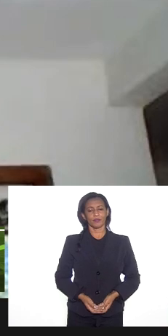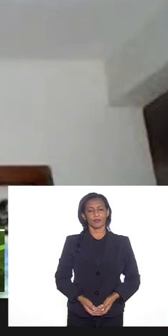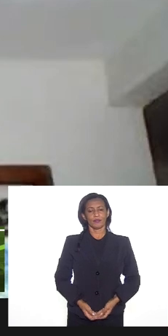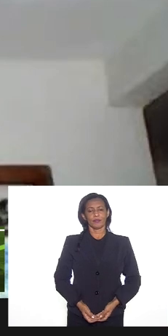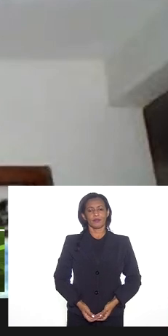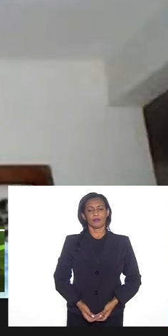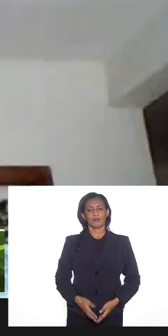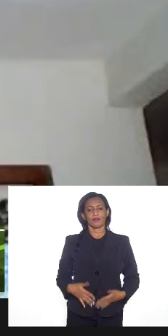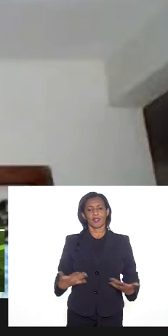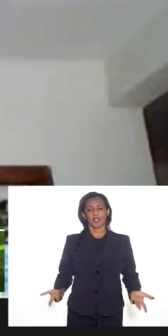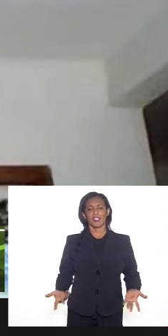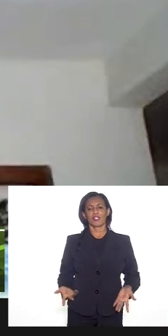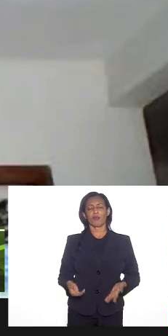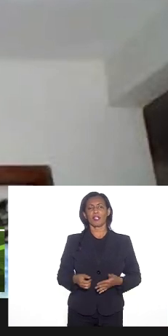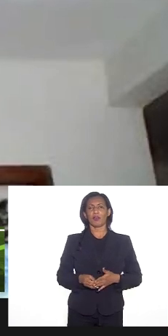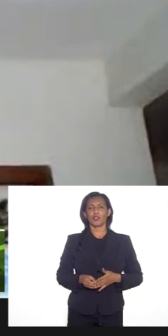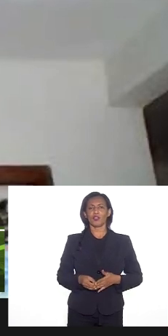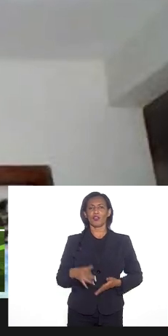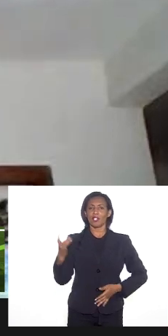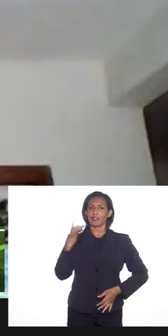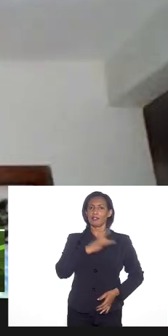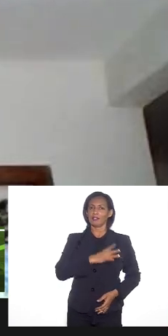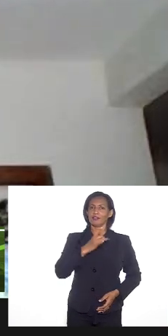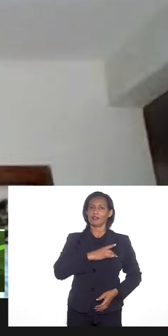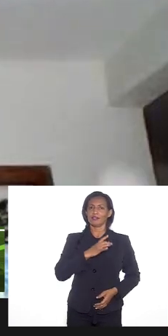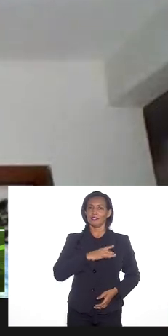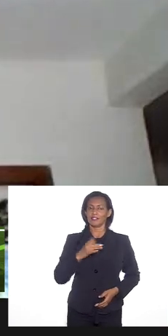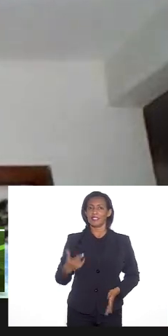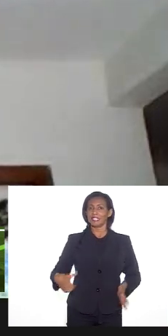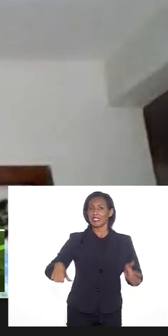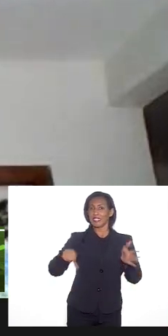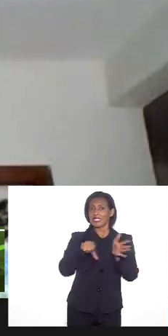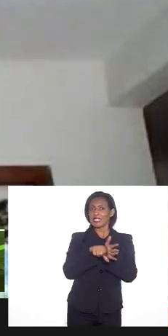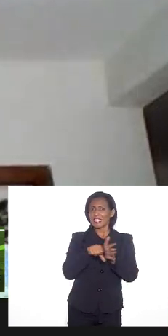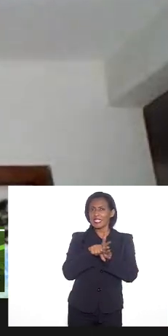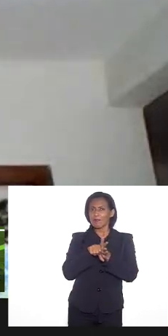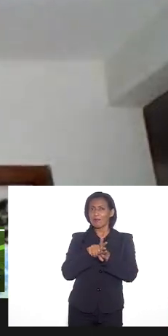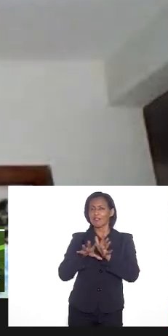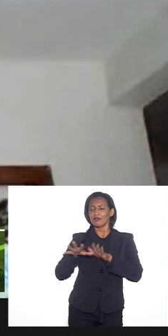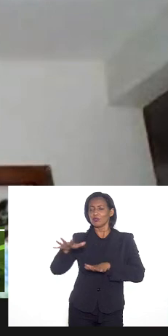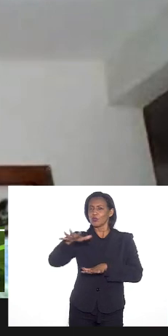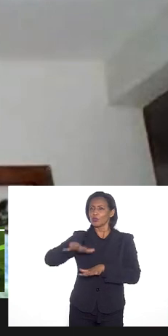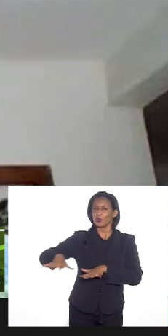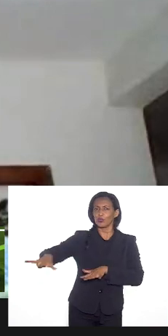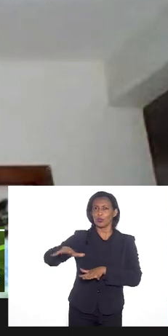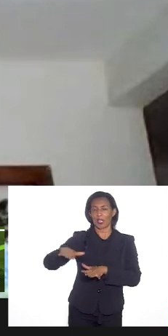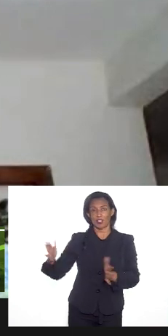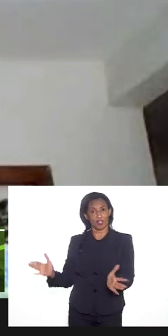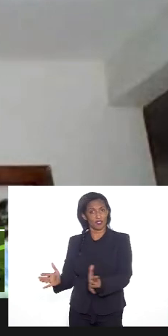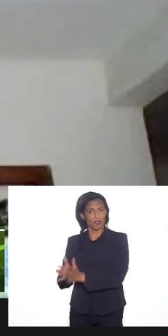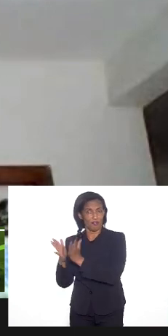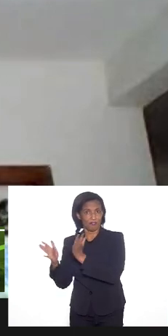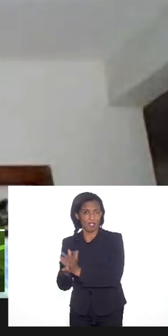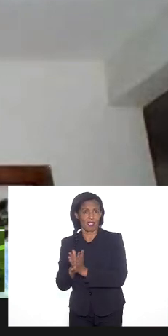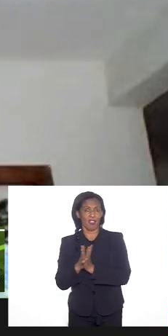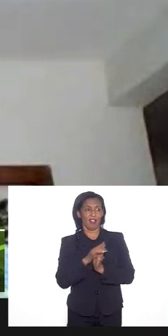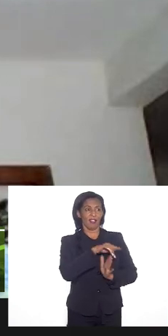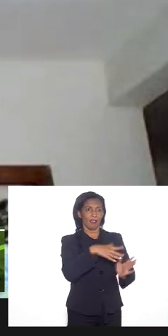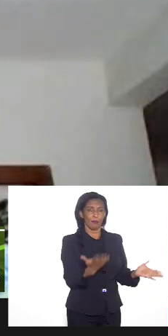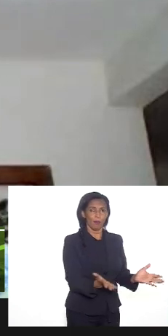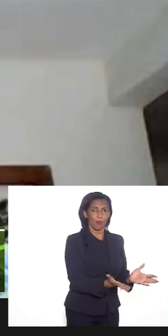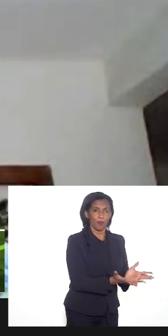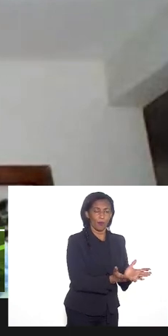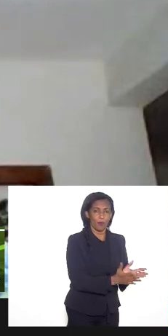é isso eu tenho muito medo dessa criminalização dos territórios as favelas as periferias